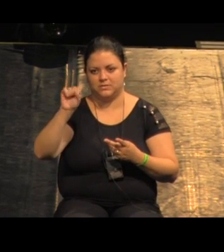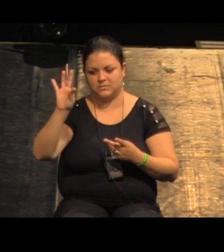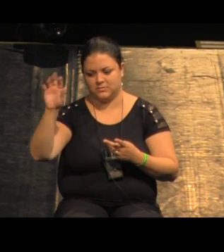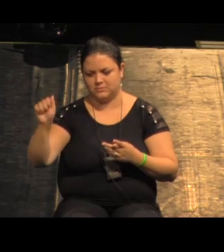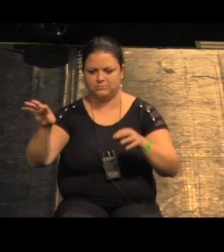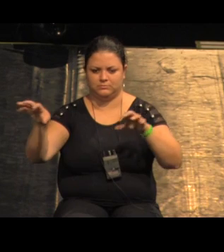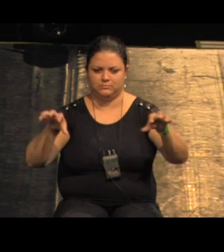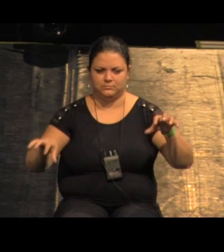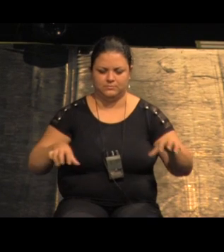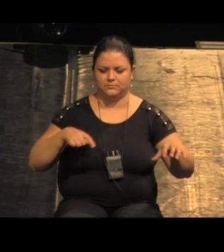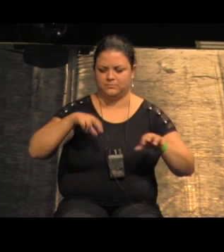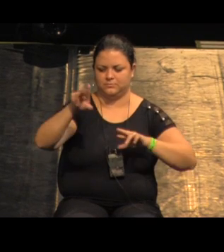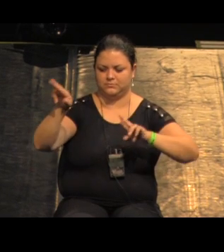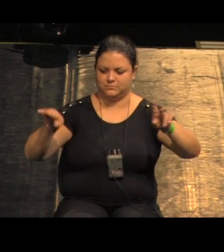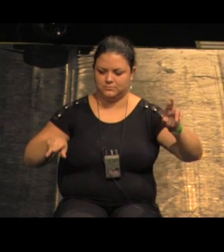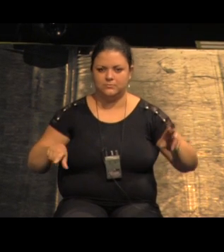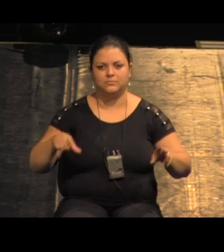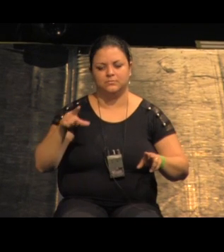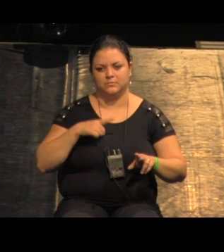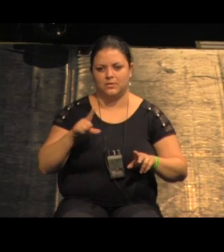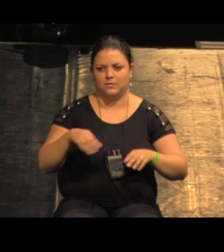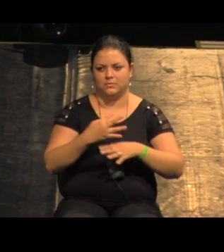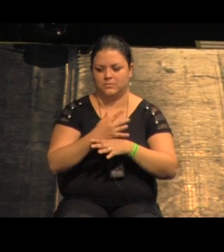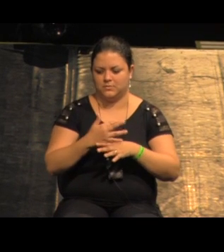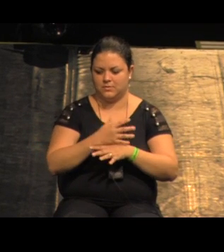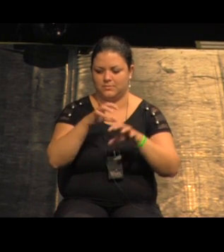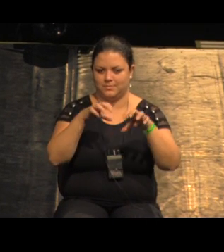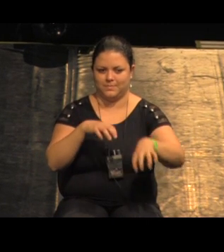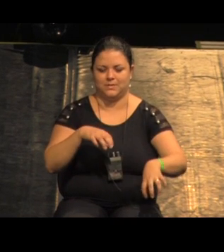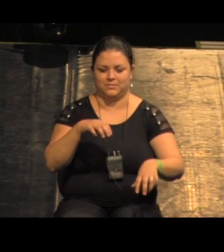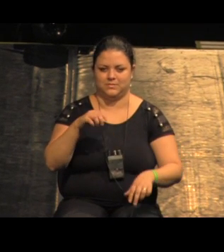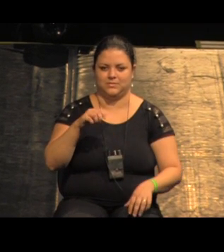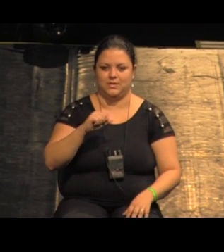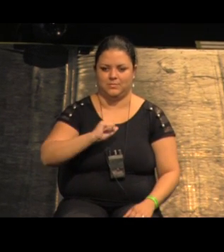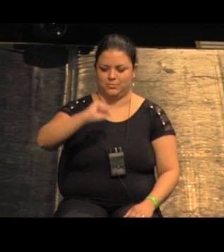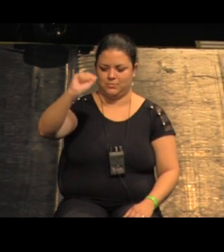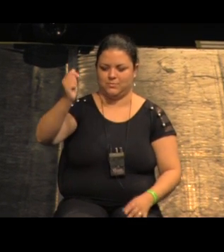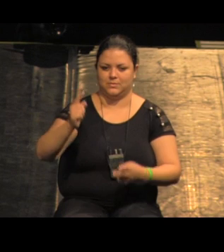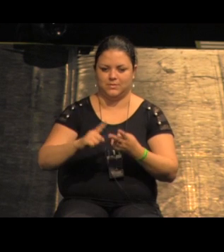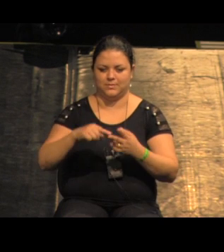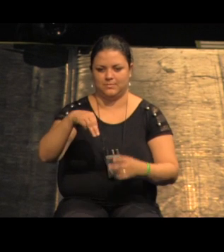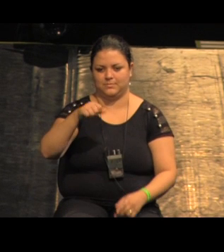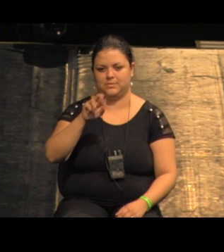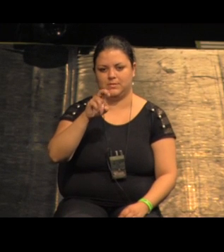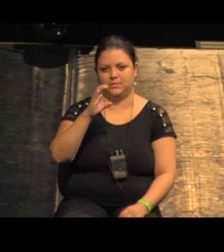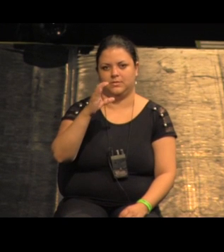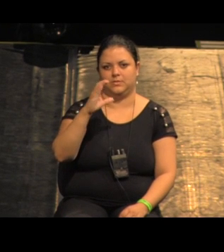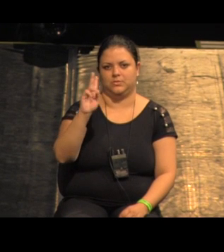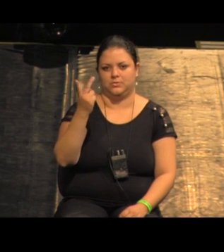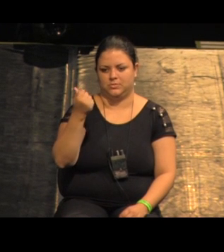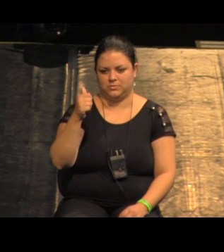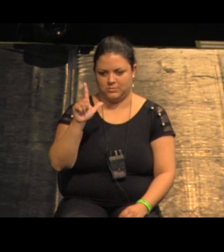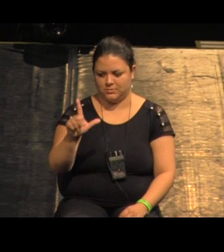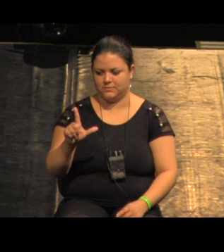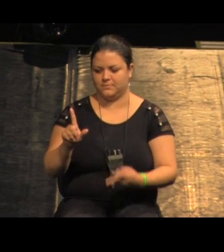essa aqui a gente vai vendo aqui a parte da república ali tem o Marechal Deodoro isso aqui a gente